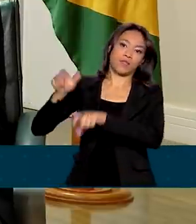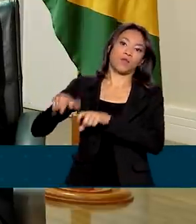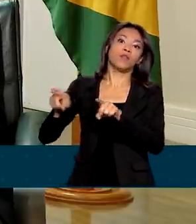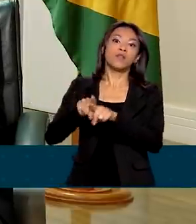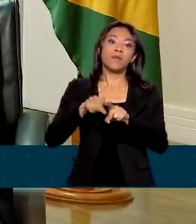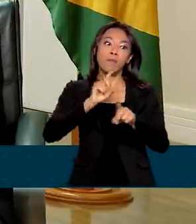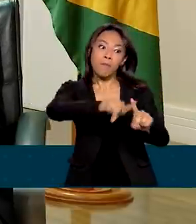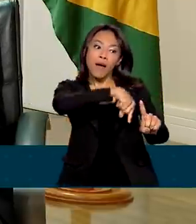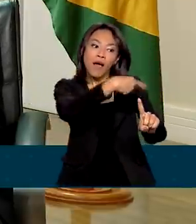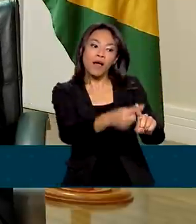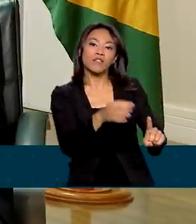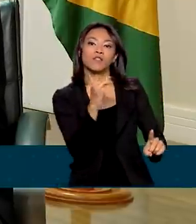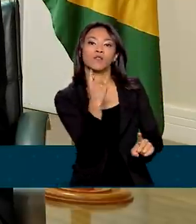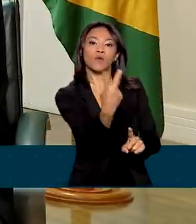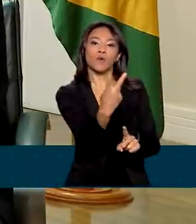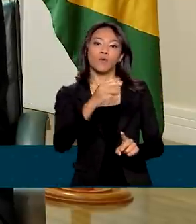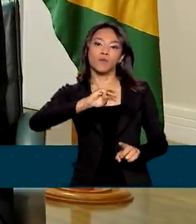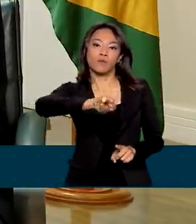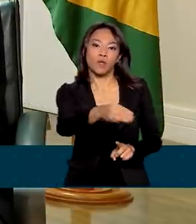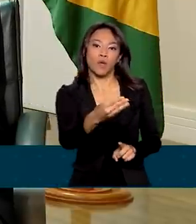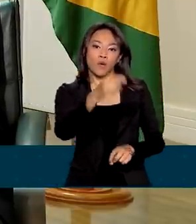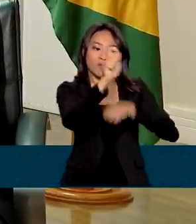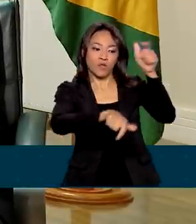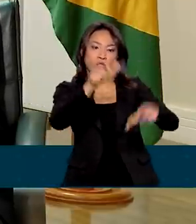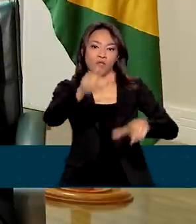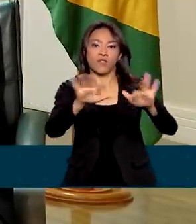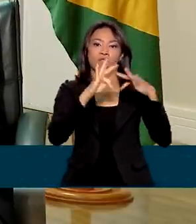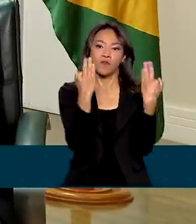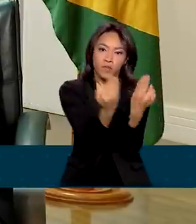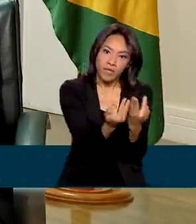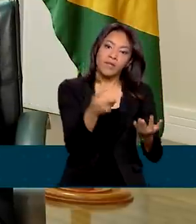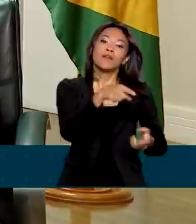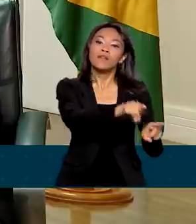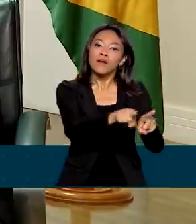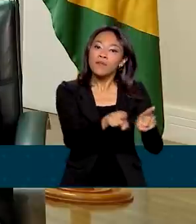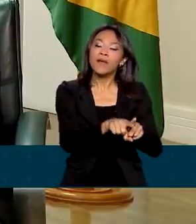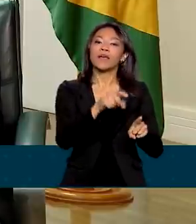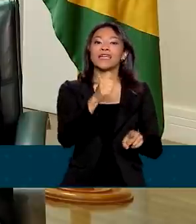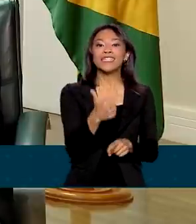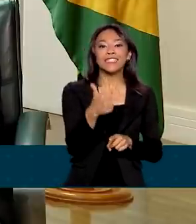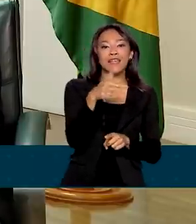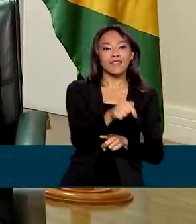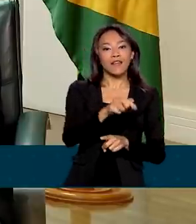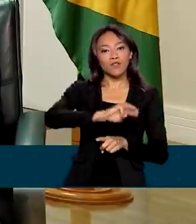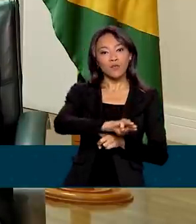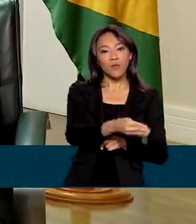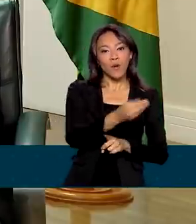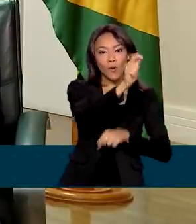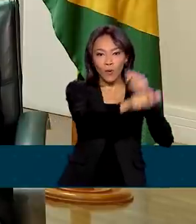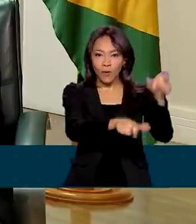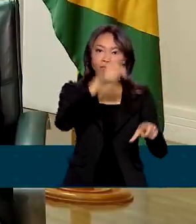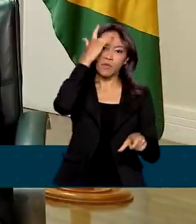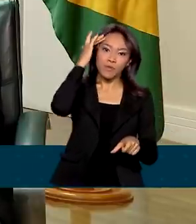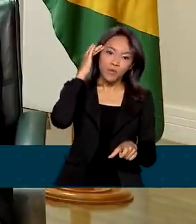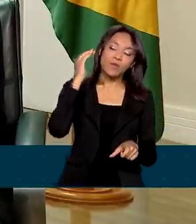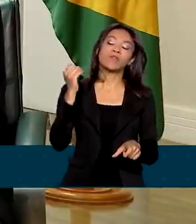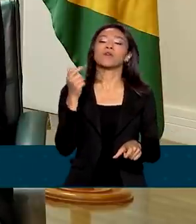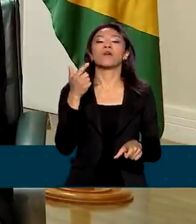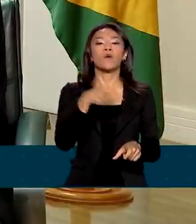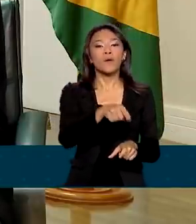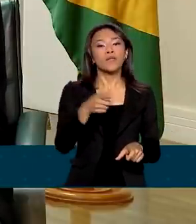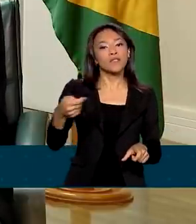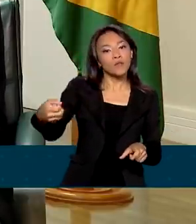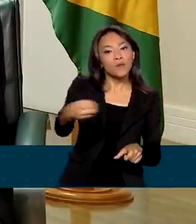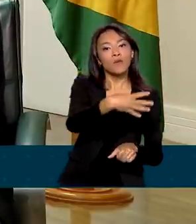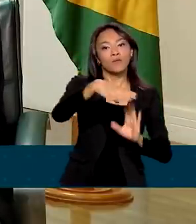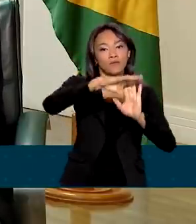2 milhões de famílias, passando a contemplar mais de 17 milhões de beneficiários com o Auxílio Brasil e